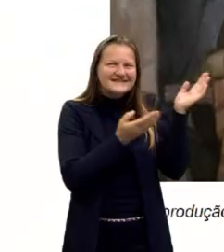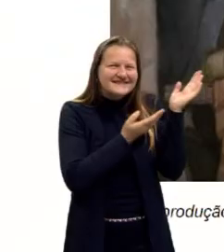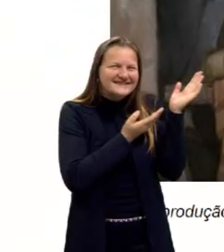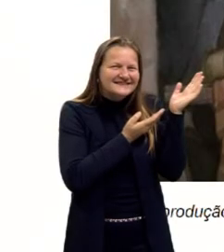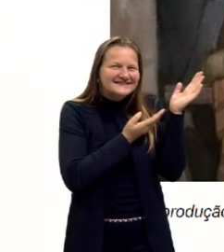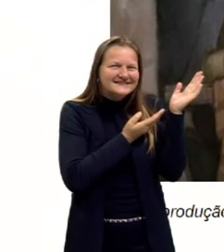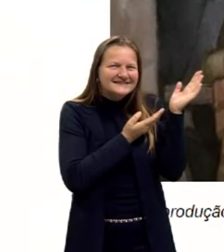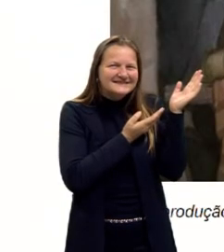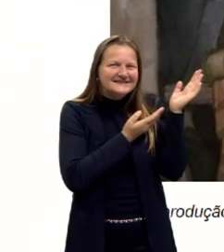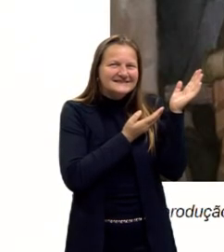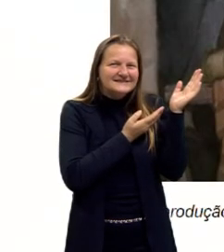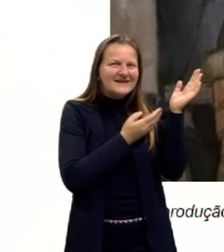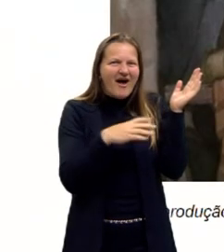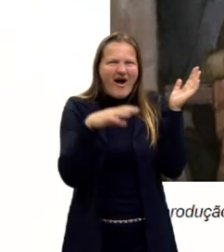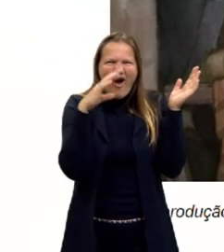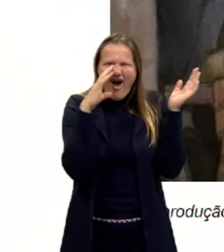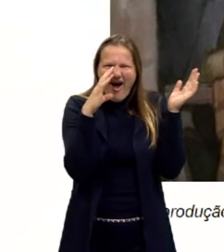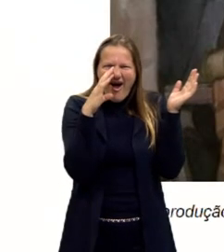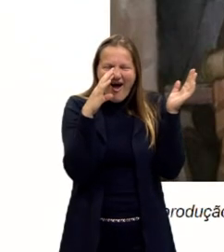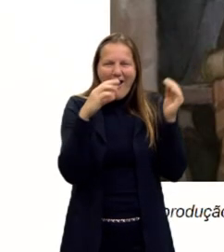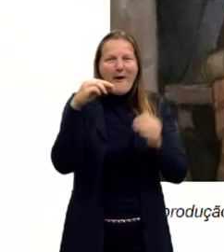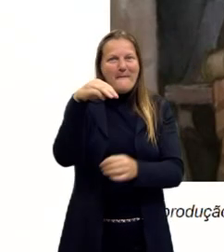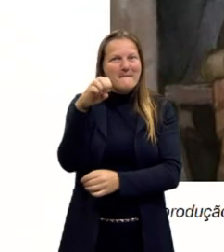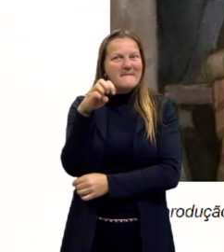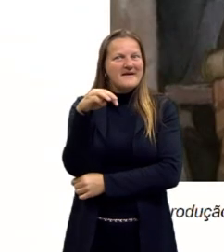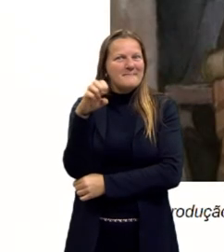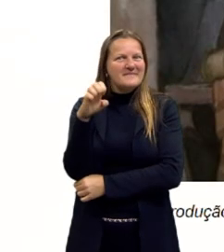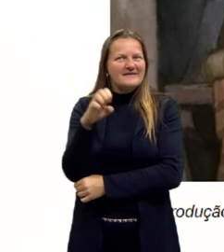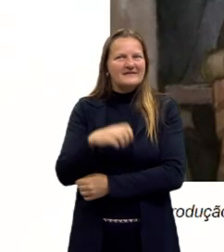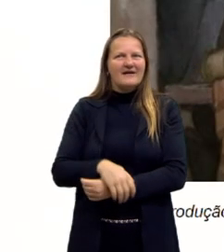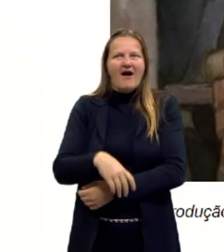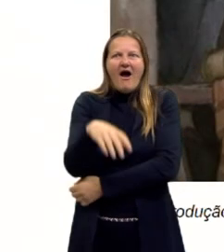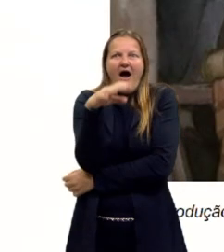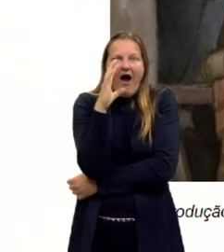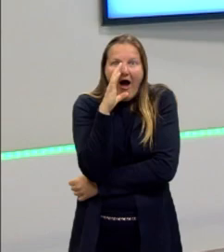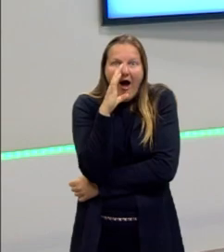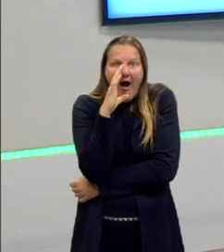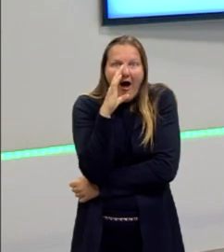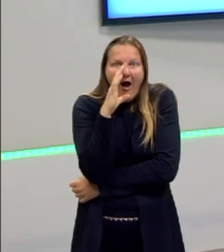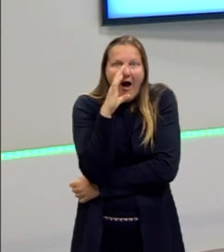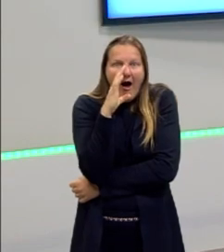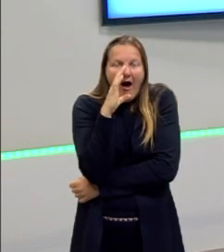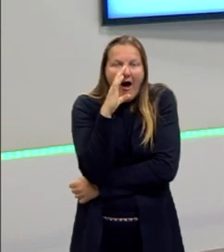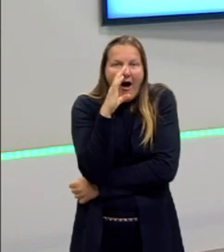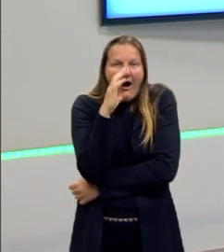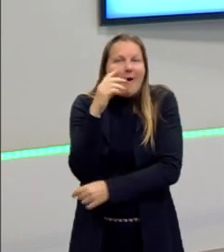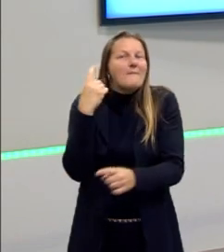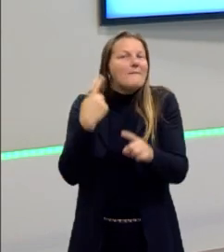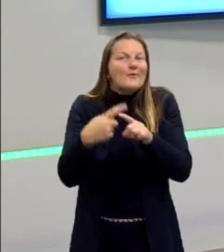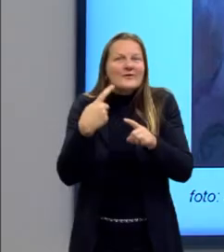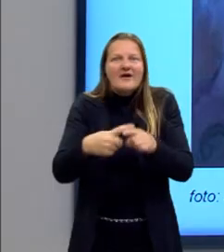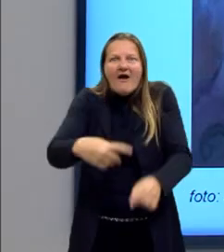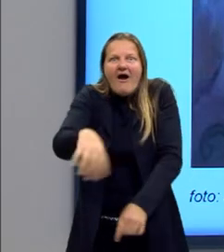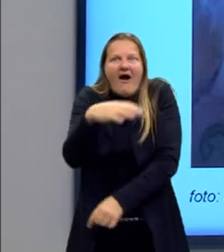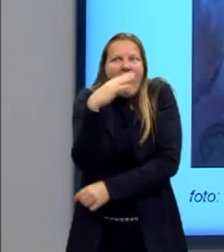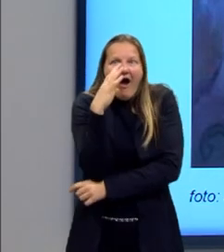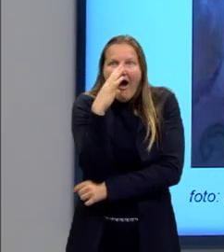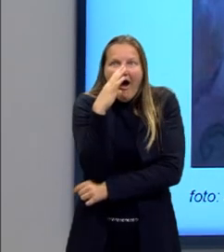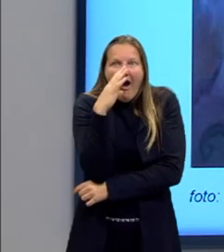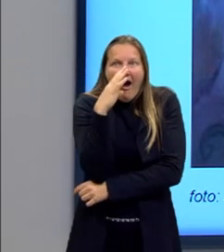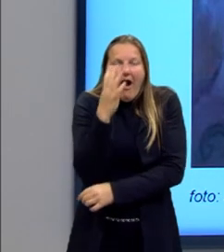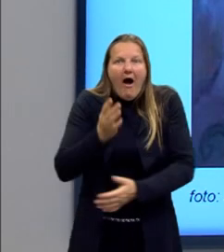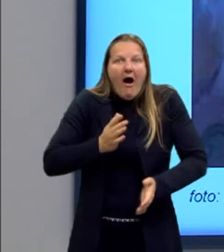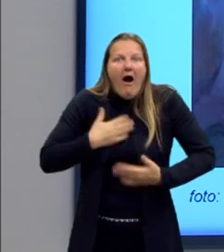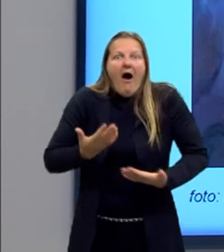passada no nosso meme de hoje. Por que a Branca de Neve está passada? Com essa cara de